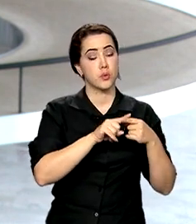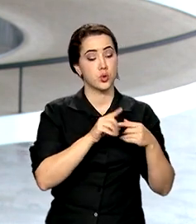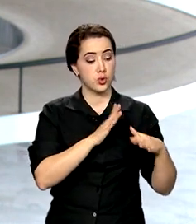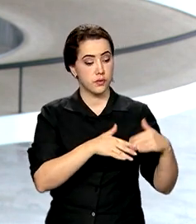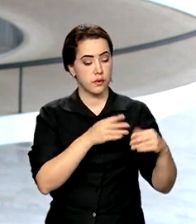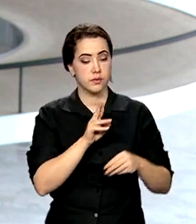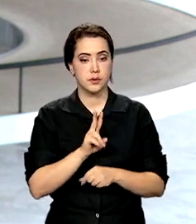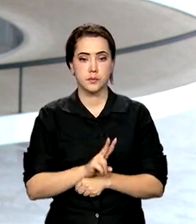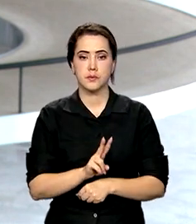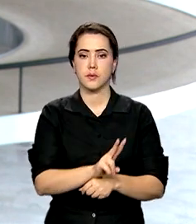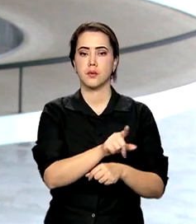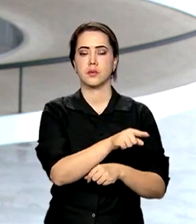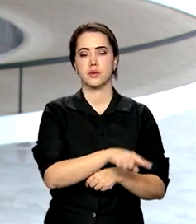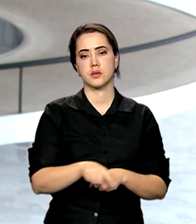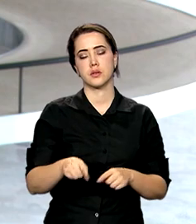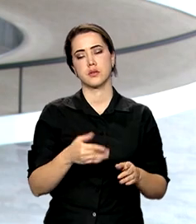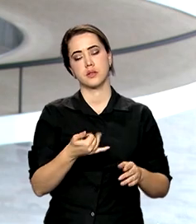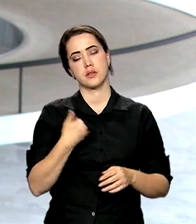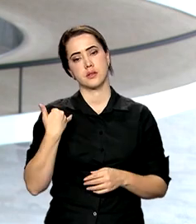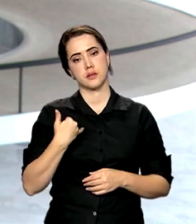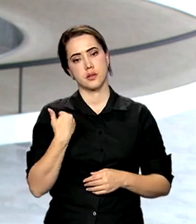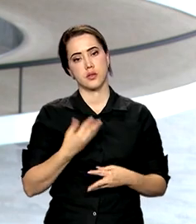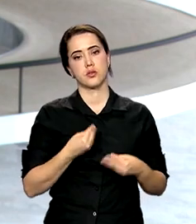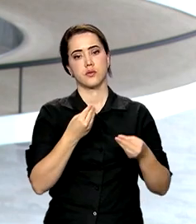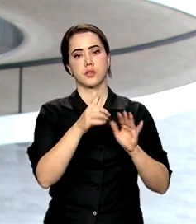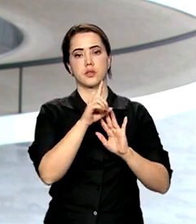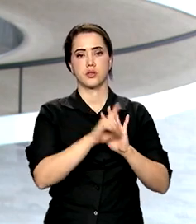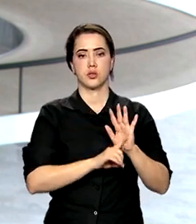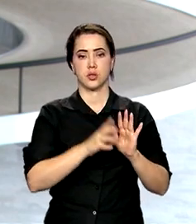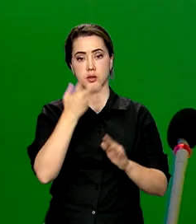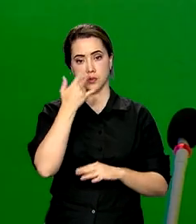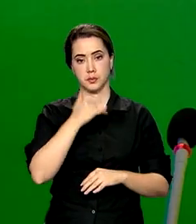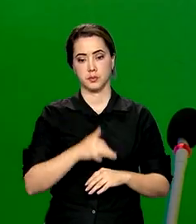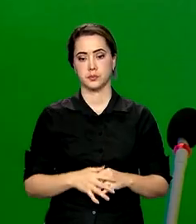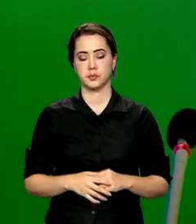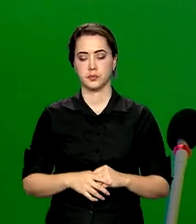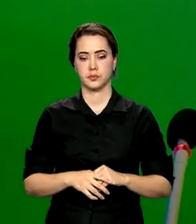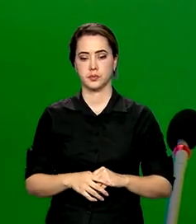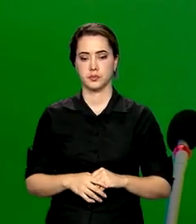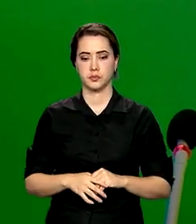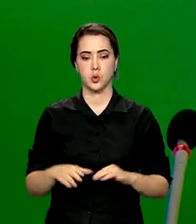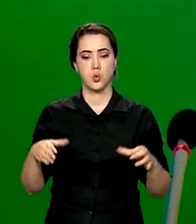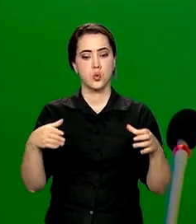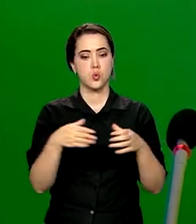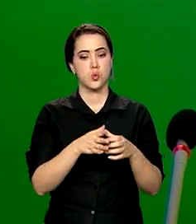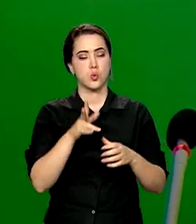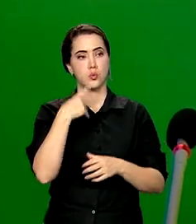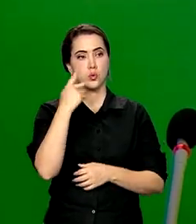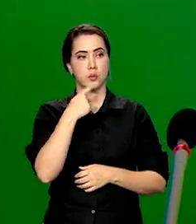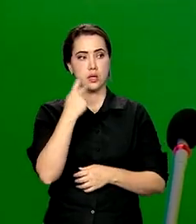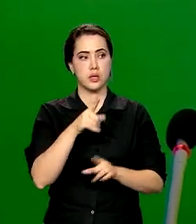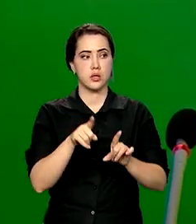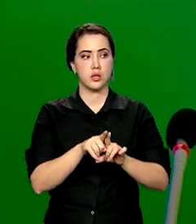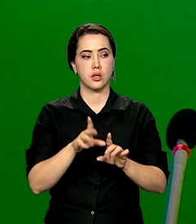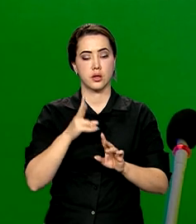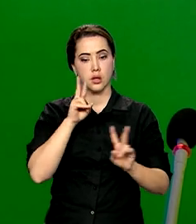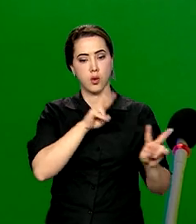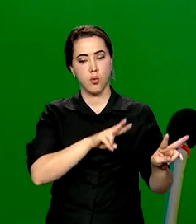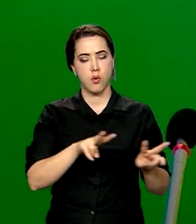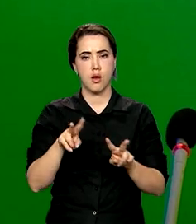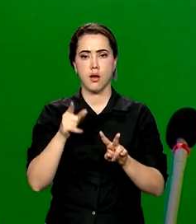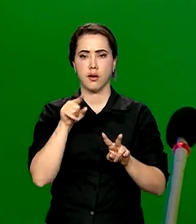faixa etária, garantindo os direitos das crianças. Um conjunto de políticas que tem um olhar